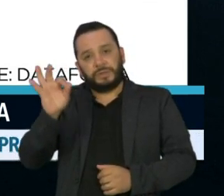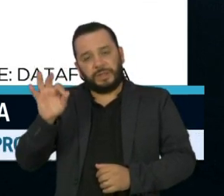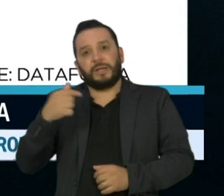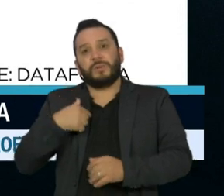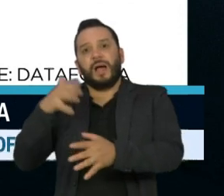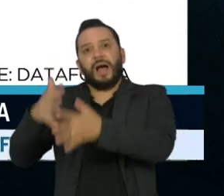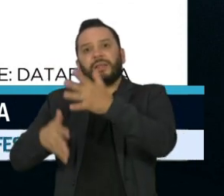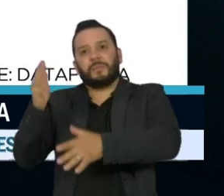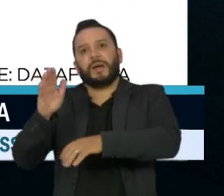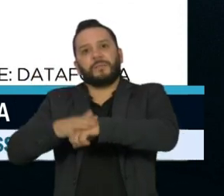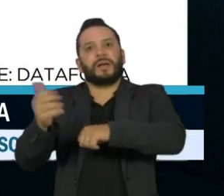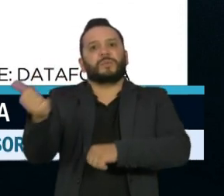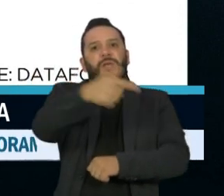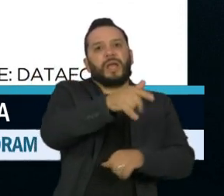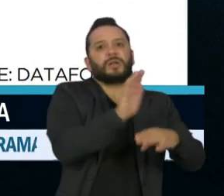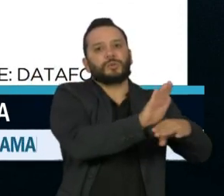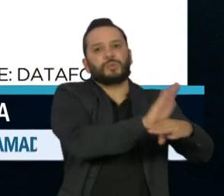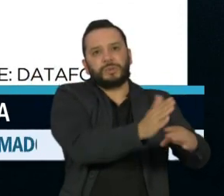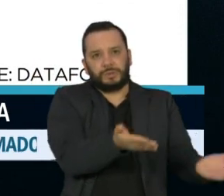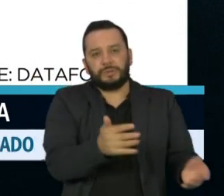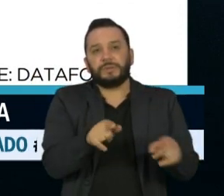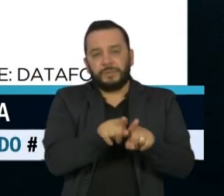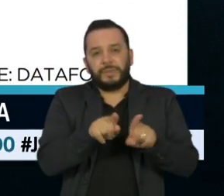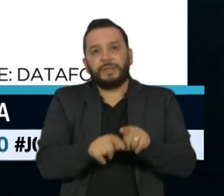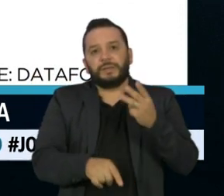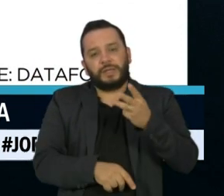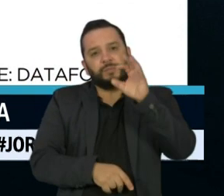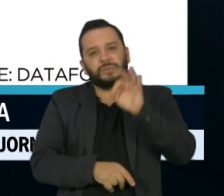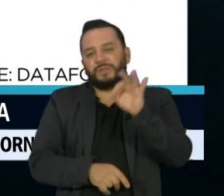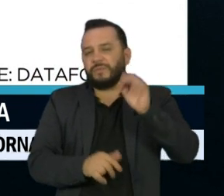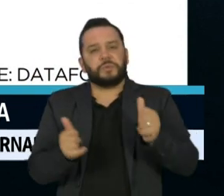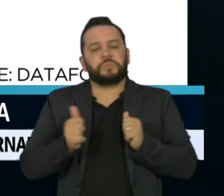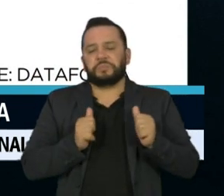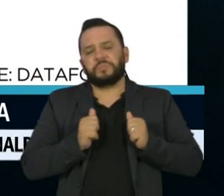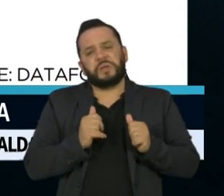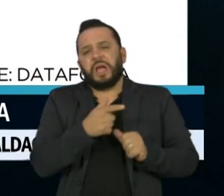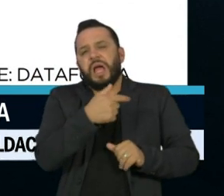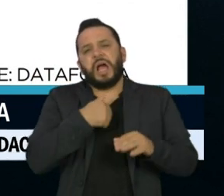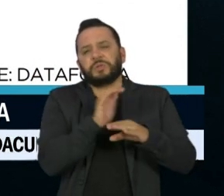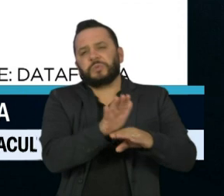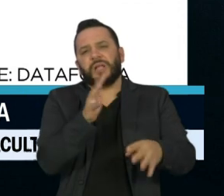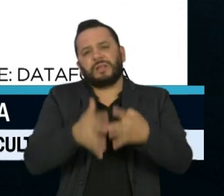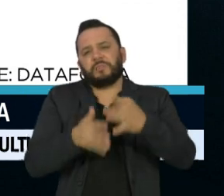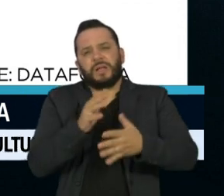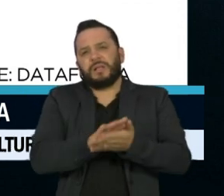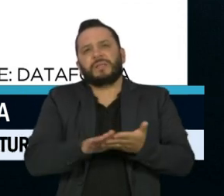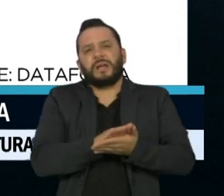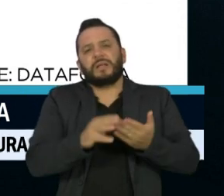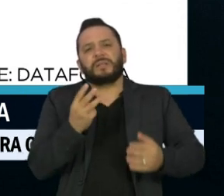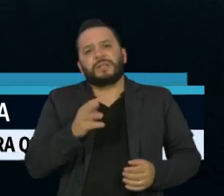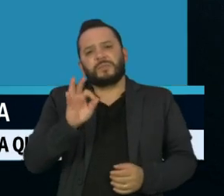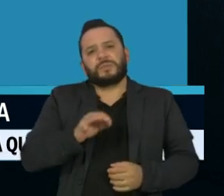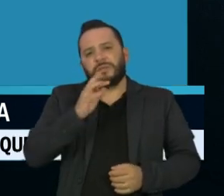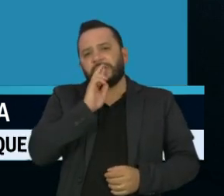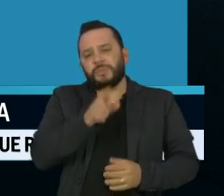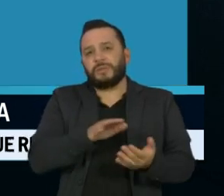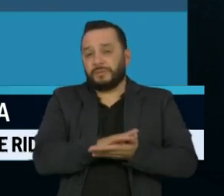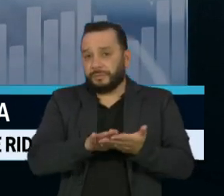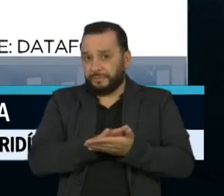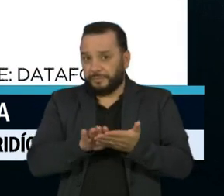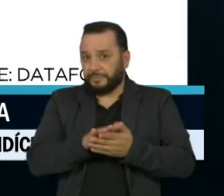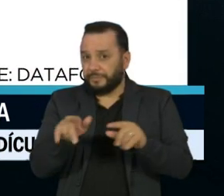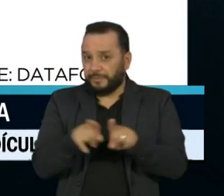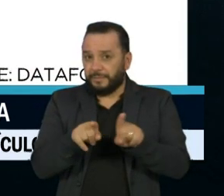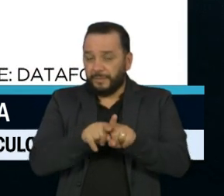do que ajuda. 3% afirmaram que não ajuda e nem atrapalha. Outros 3% não responderam. Entre os que